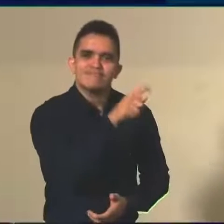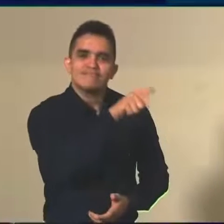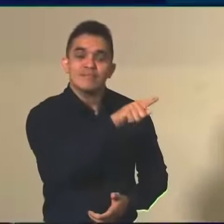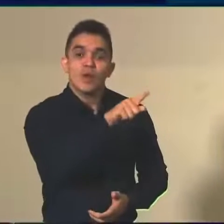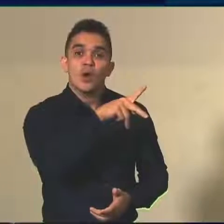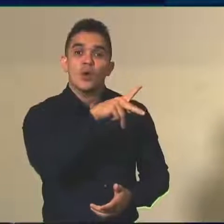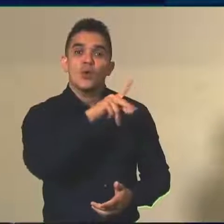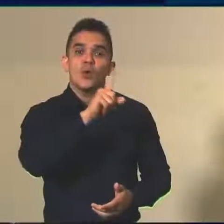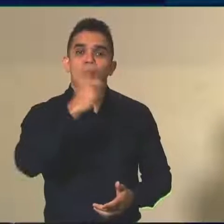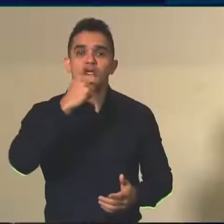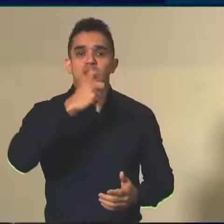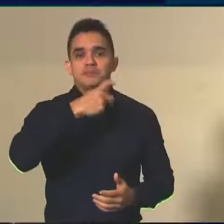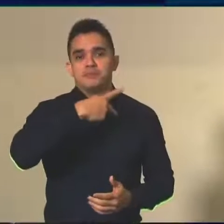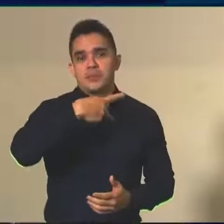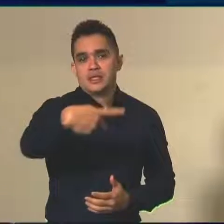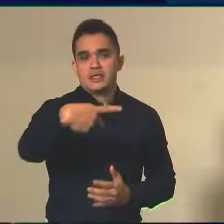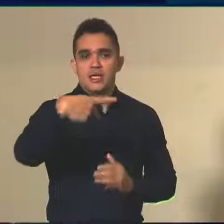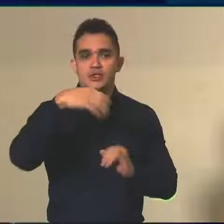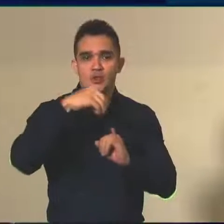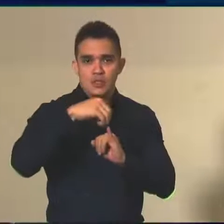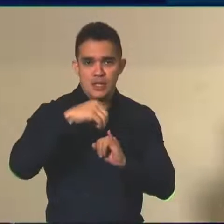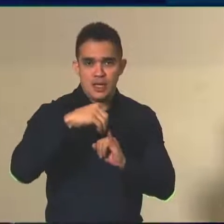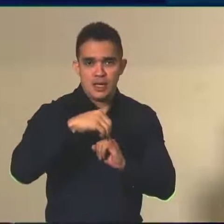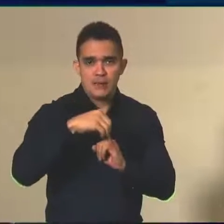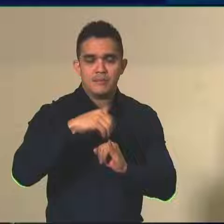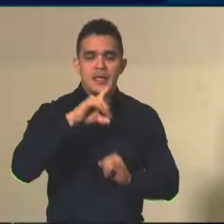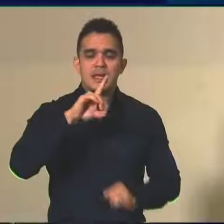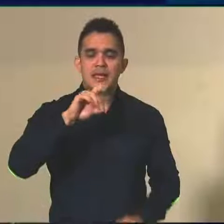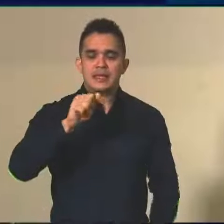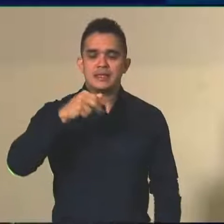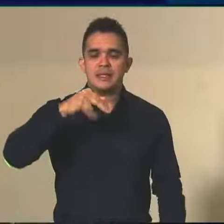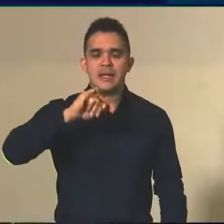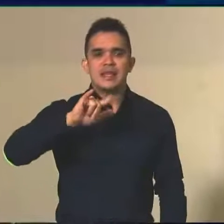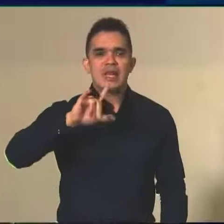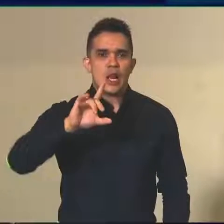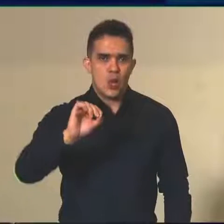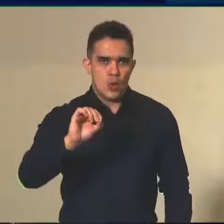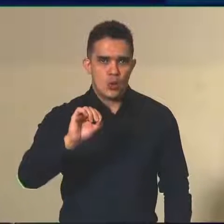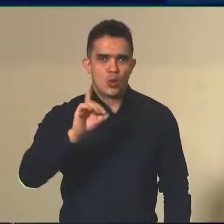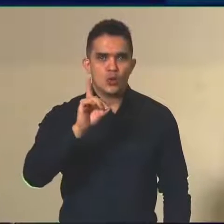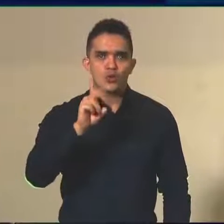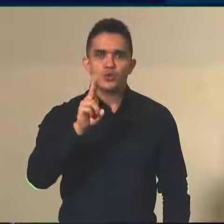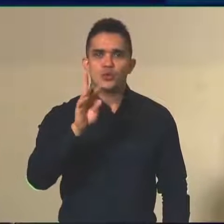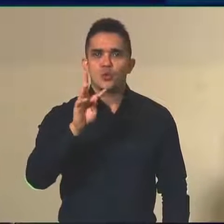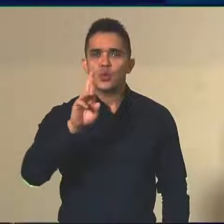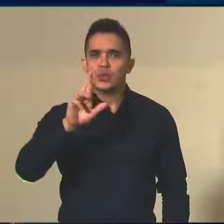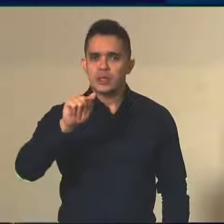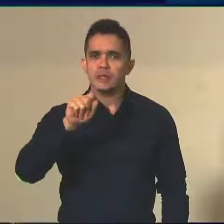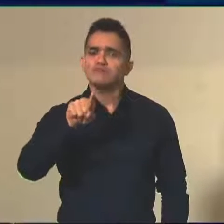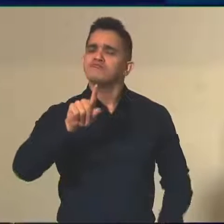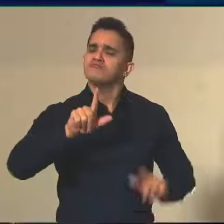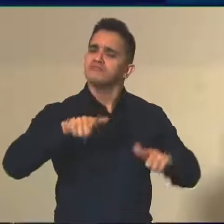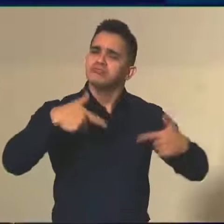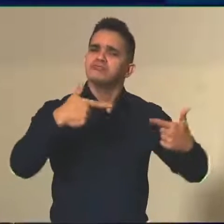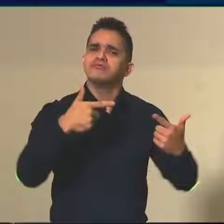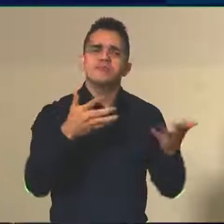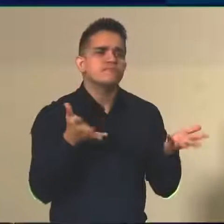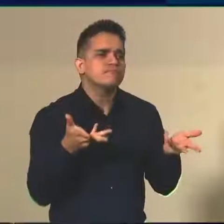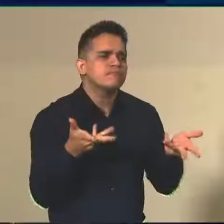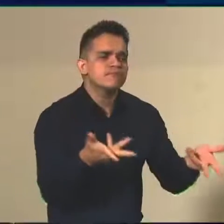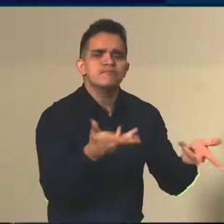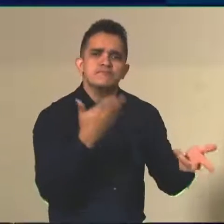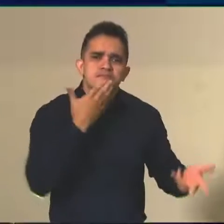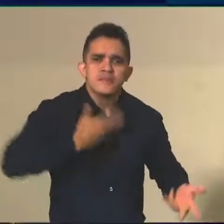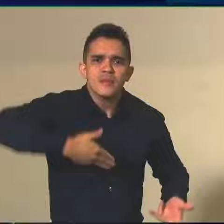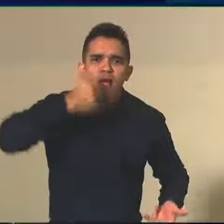Dupas, que teve aí diversas ações concretas, como eu mencionei aqui algumas apenas, para aperfeiçoar a